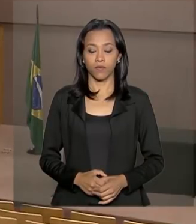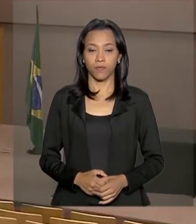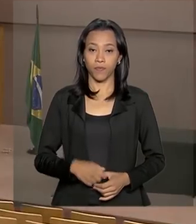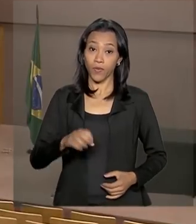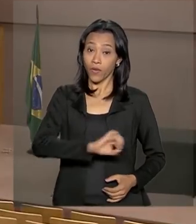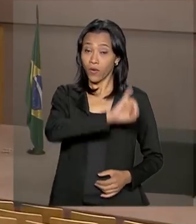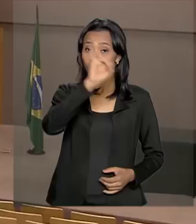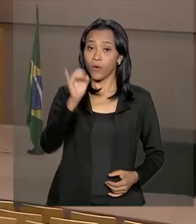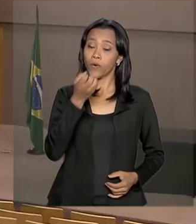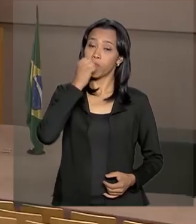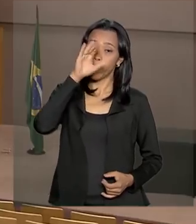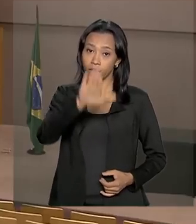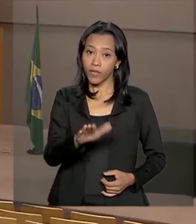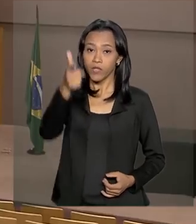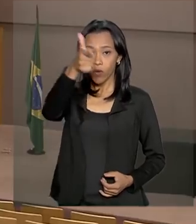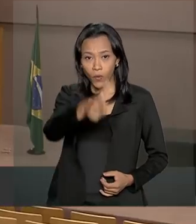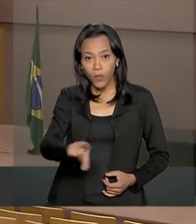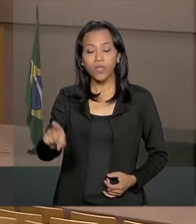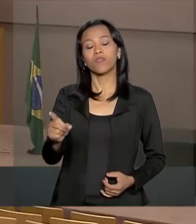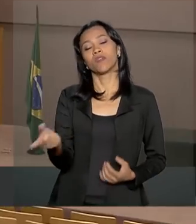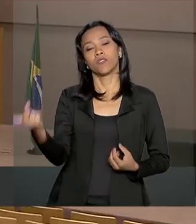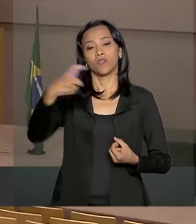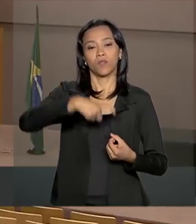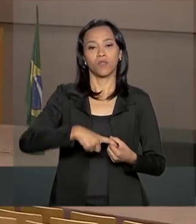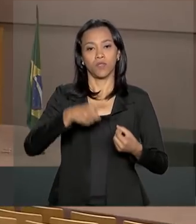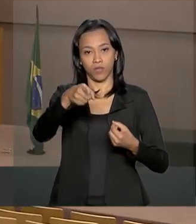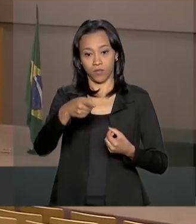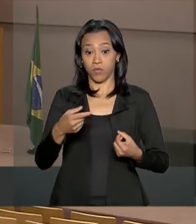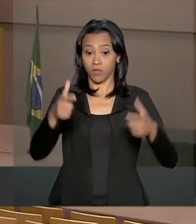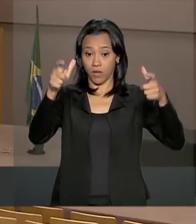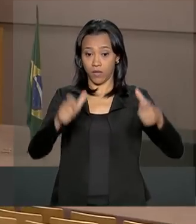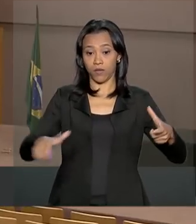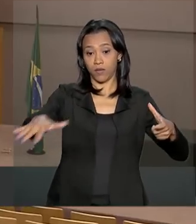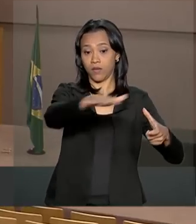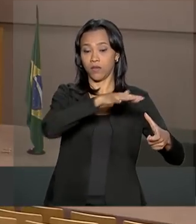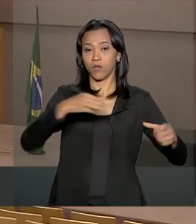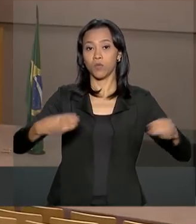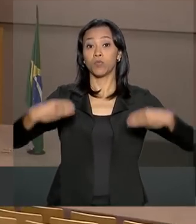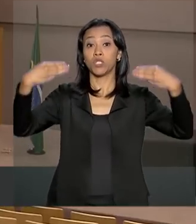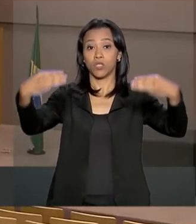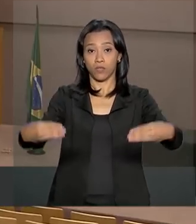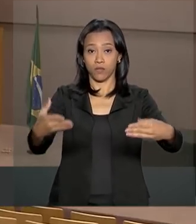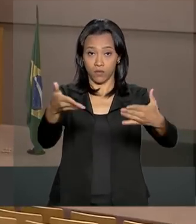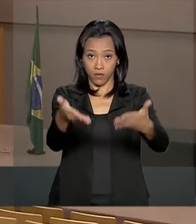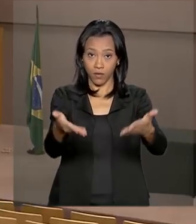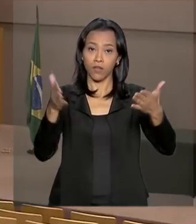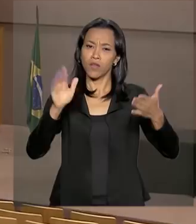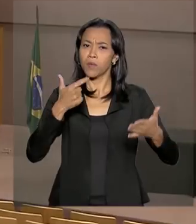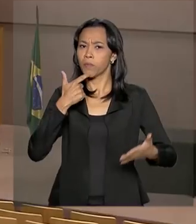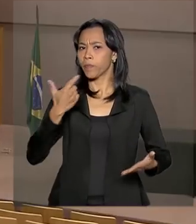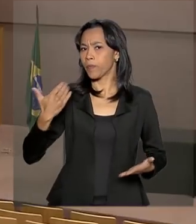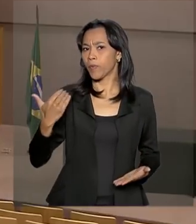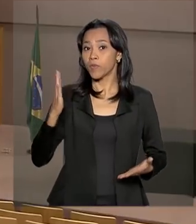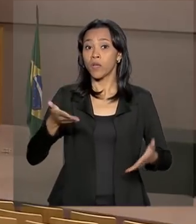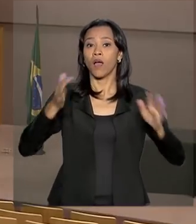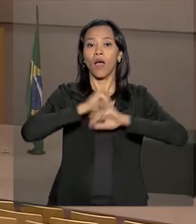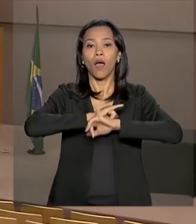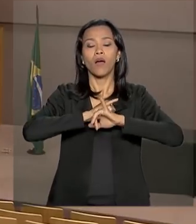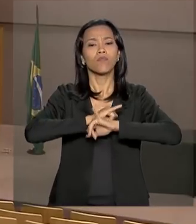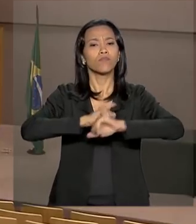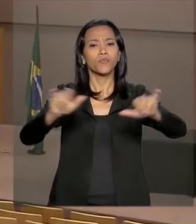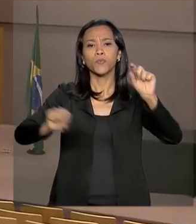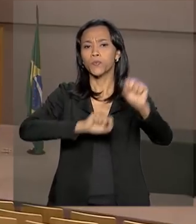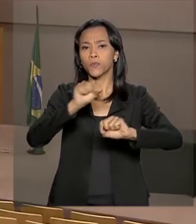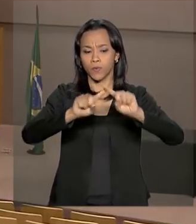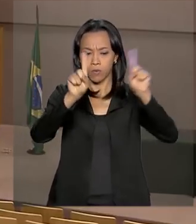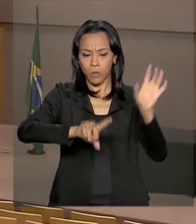Olá, boa tarde. Voltamos a falar ao vivo do Ministério do Desenvolvimento Regional, onde foi apresentado há pouco o Plano de Ações